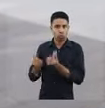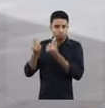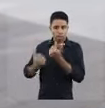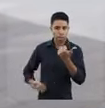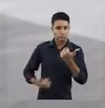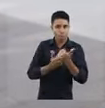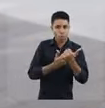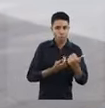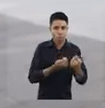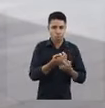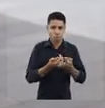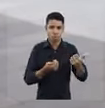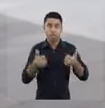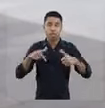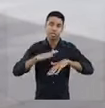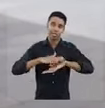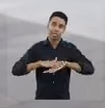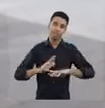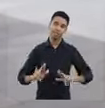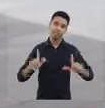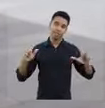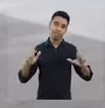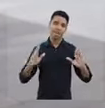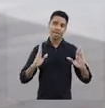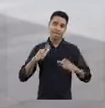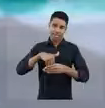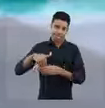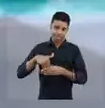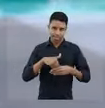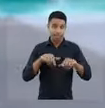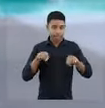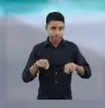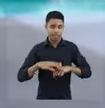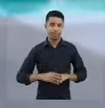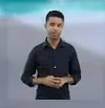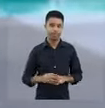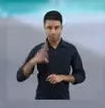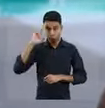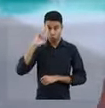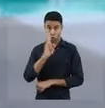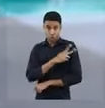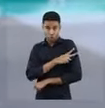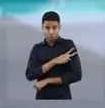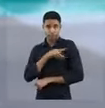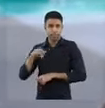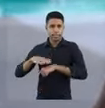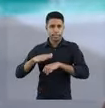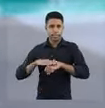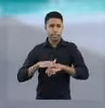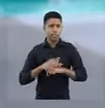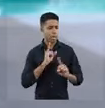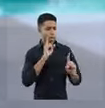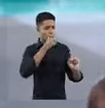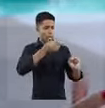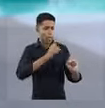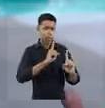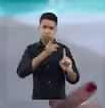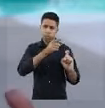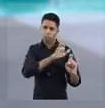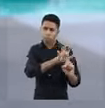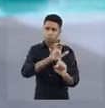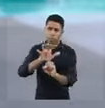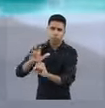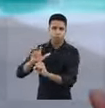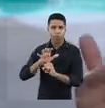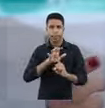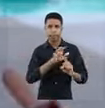candidatos E isso foi um diferencial nessas eleições Quando um empresário passa a intimidar